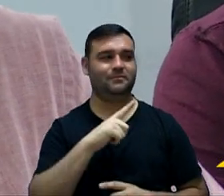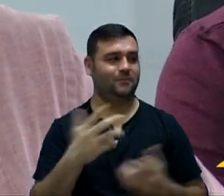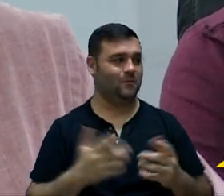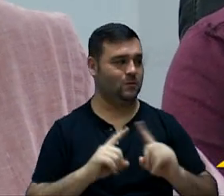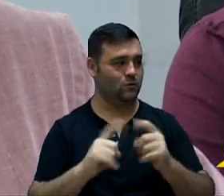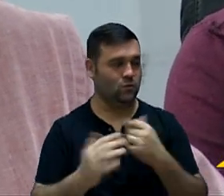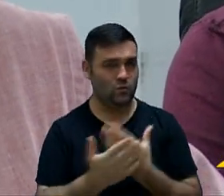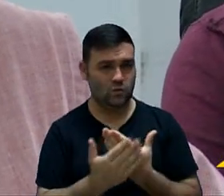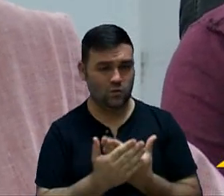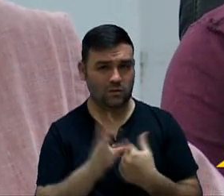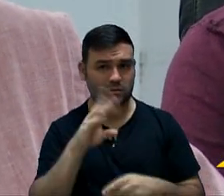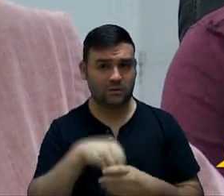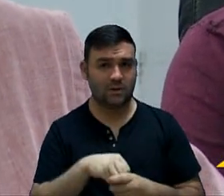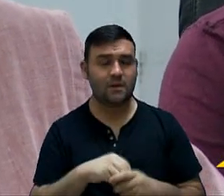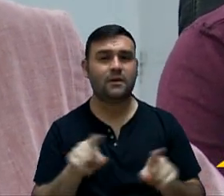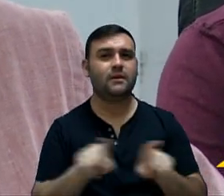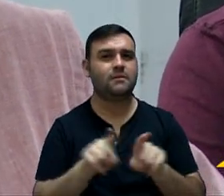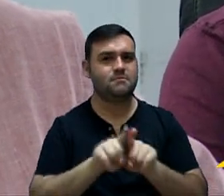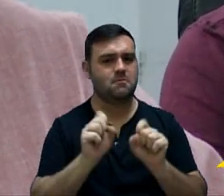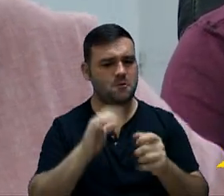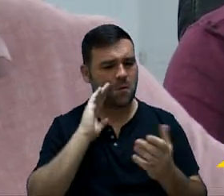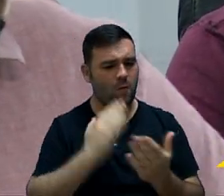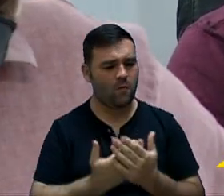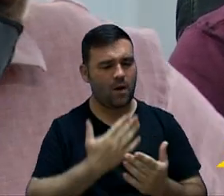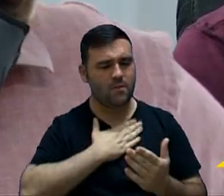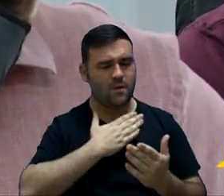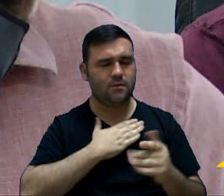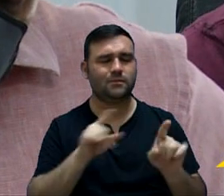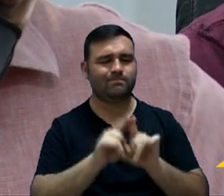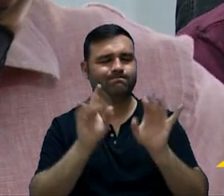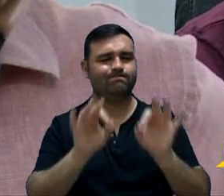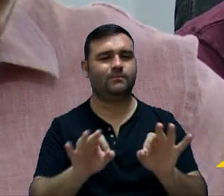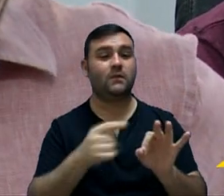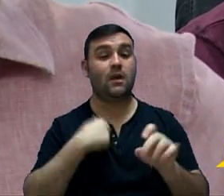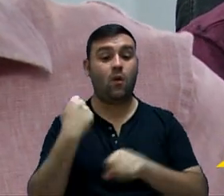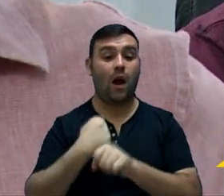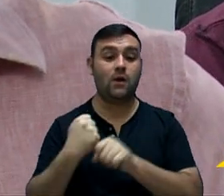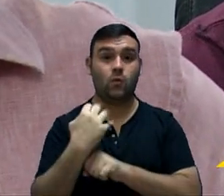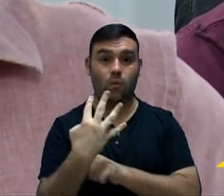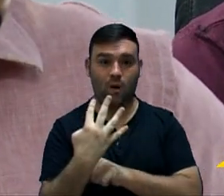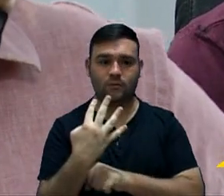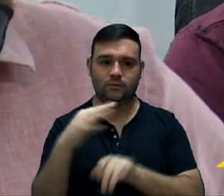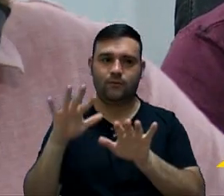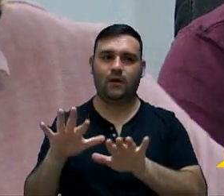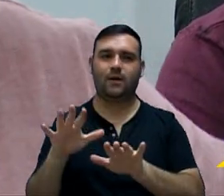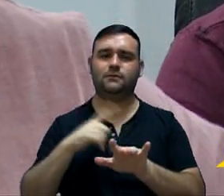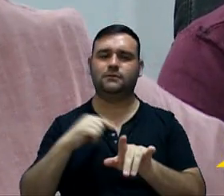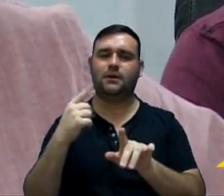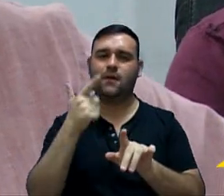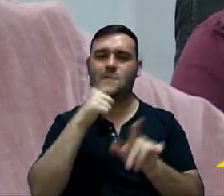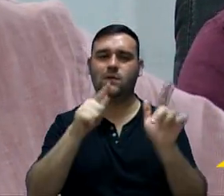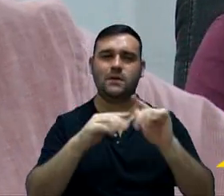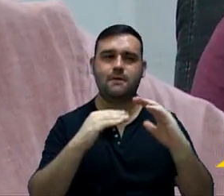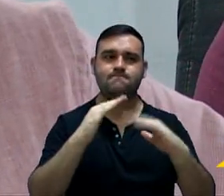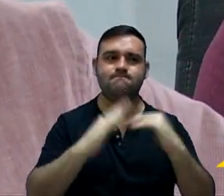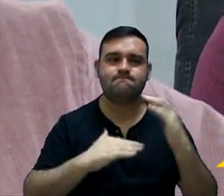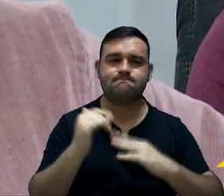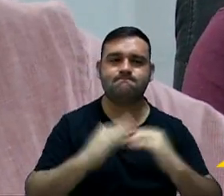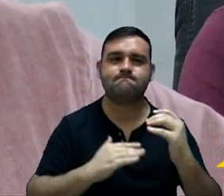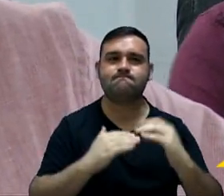Nessa comissão. E pode contar com o meu apoio. Agradeço. Com certeza. Fiquei quatro anos e, graças a Deus, a conseguiu desenvolver